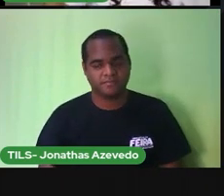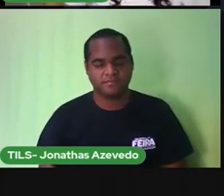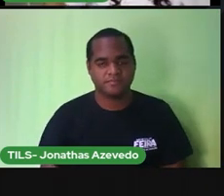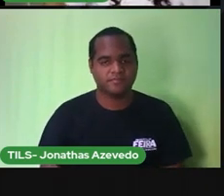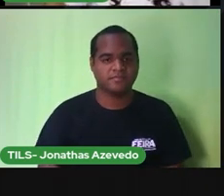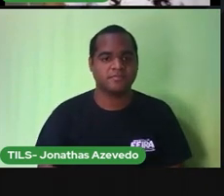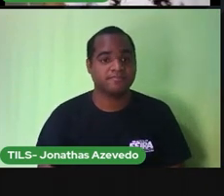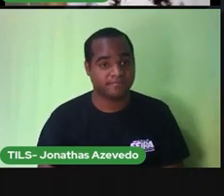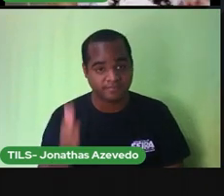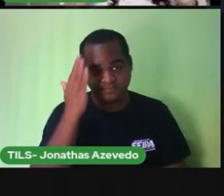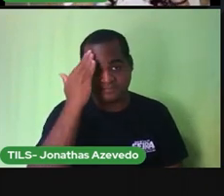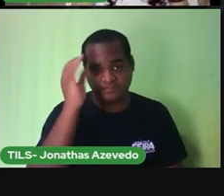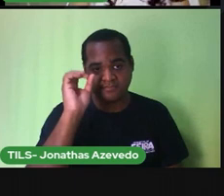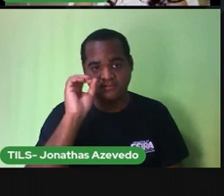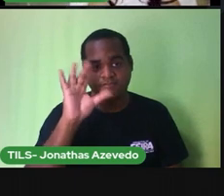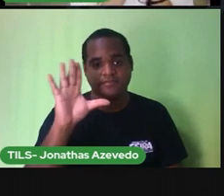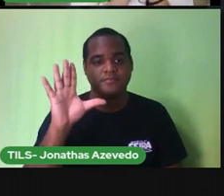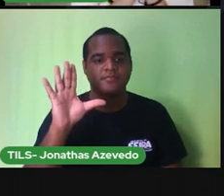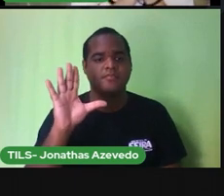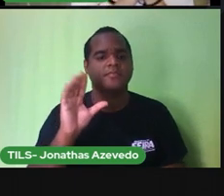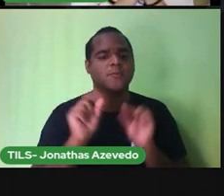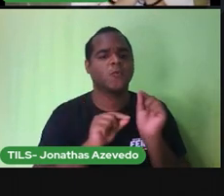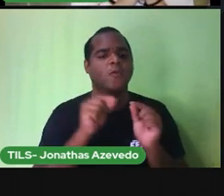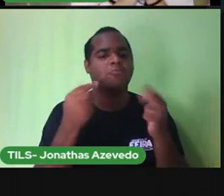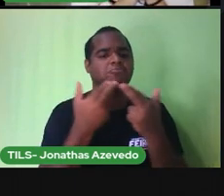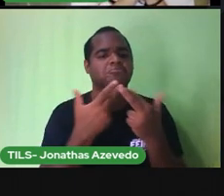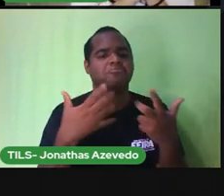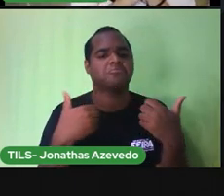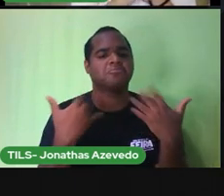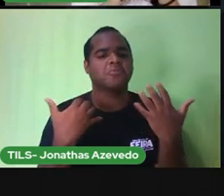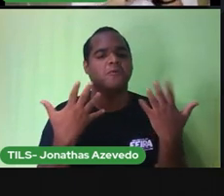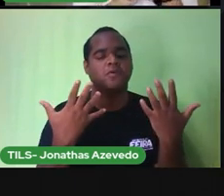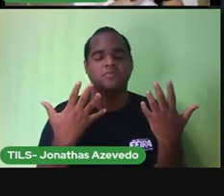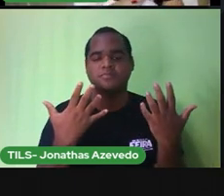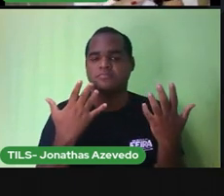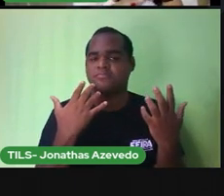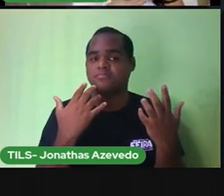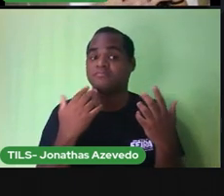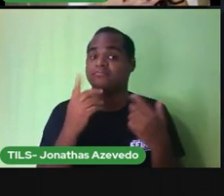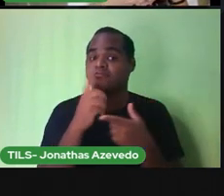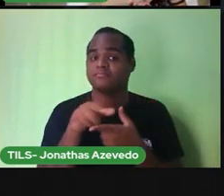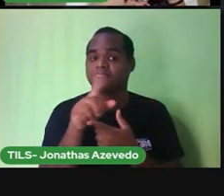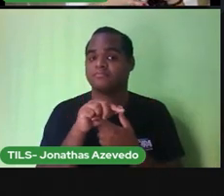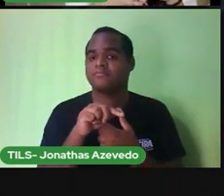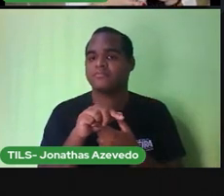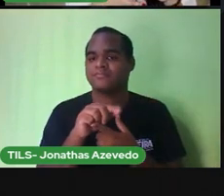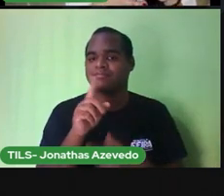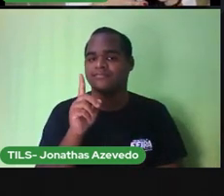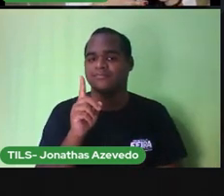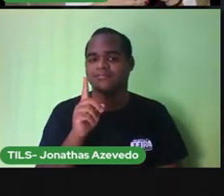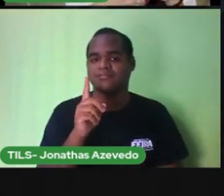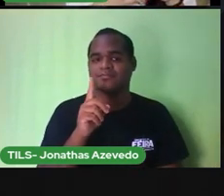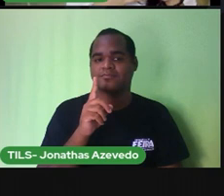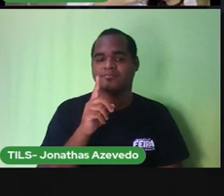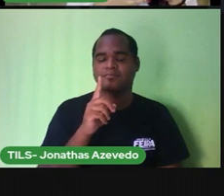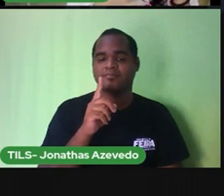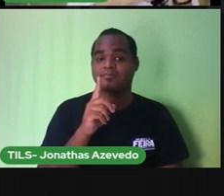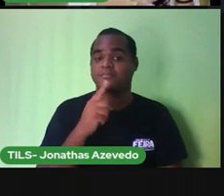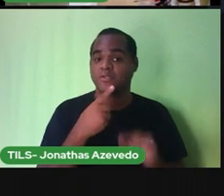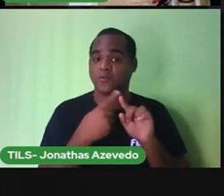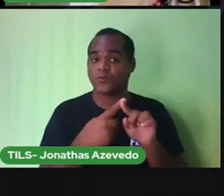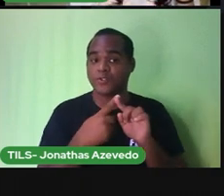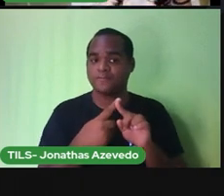Entendeu? Qual você circularia? Isso mesmo Marque um X